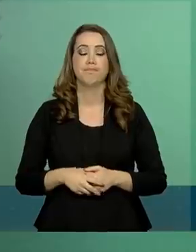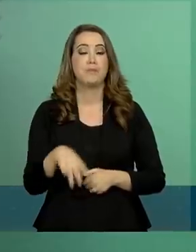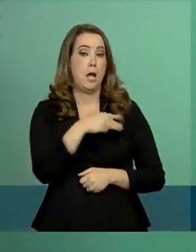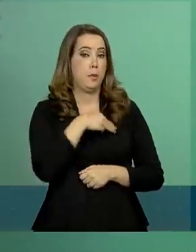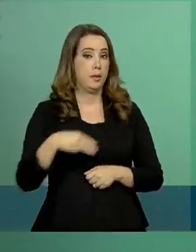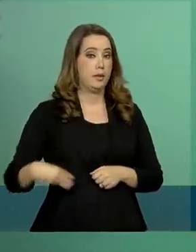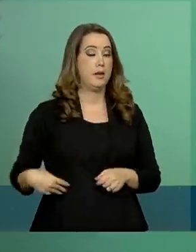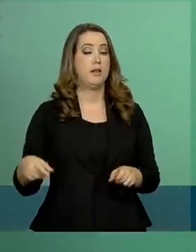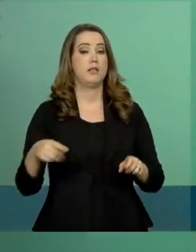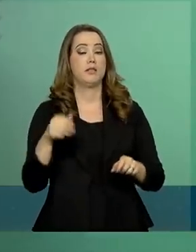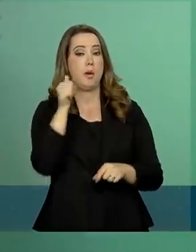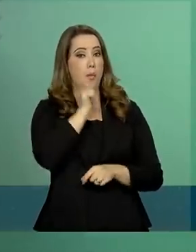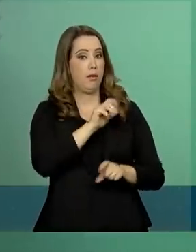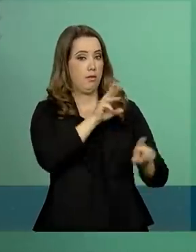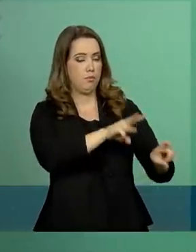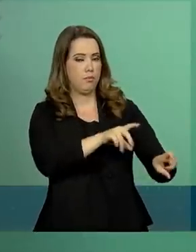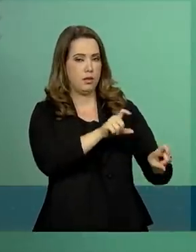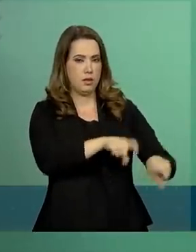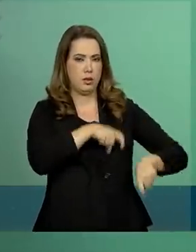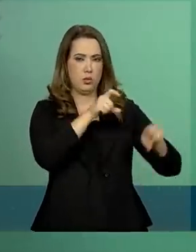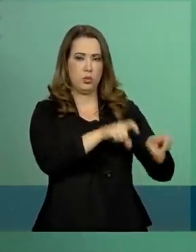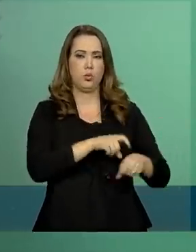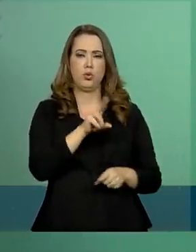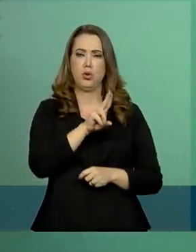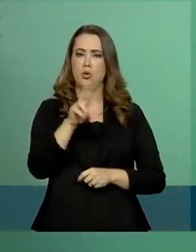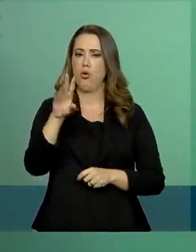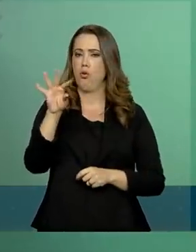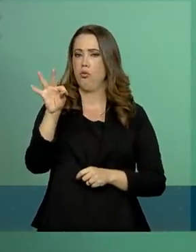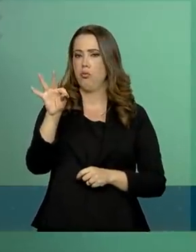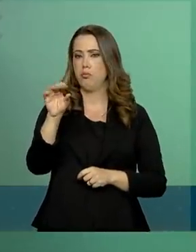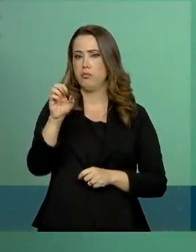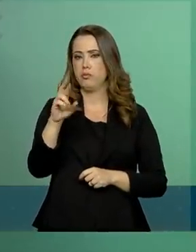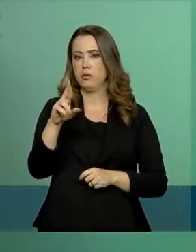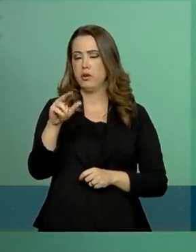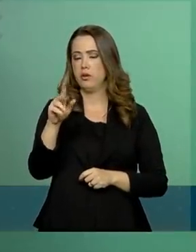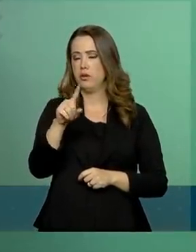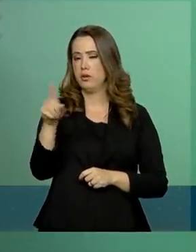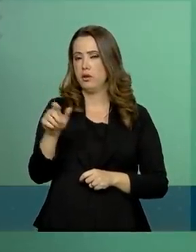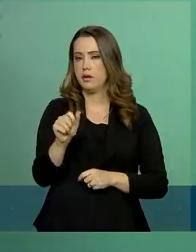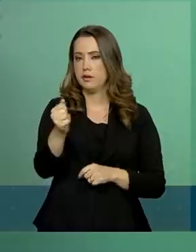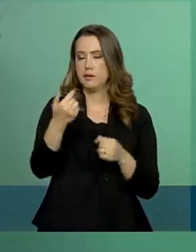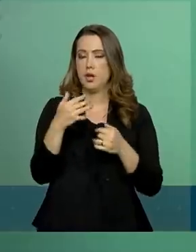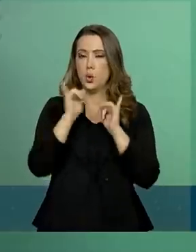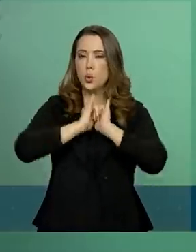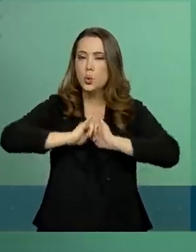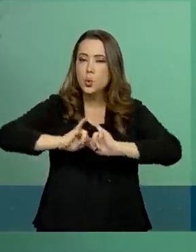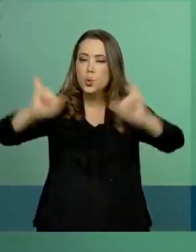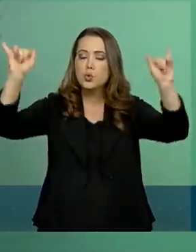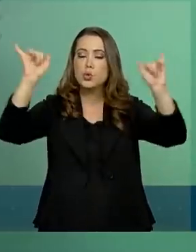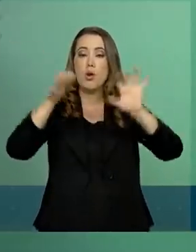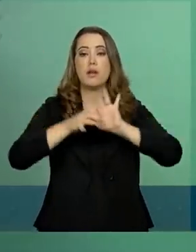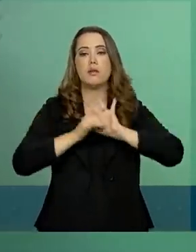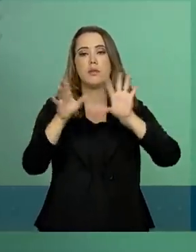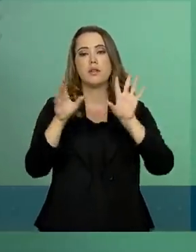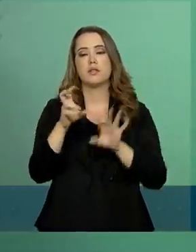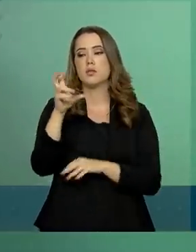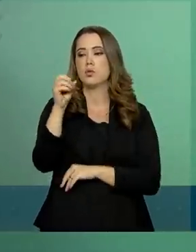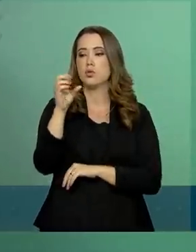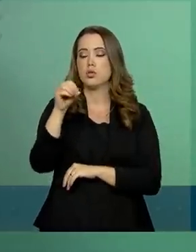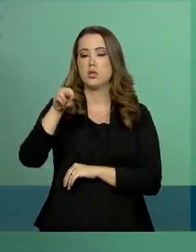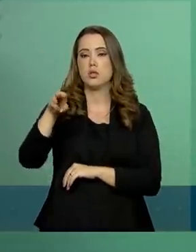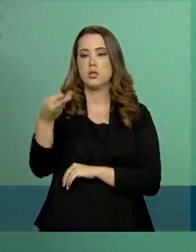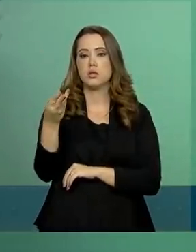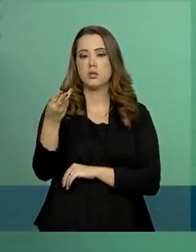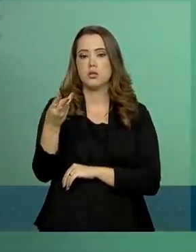Agricultura, Tereza Cristina, anunciou a liberação de mais de 500 milhões em financiamento, na